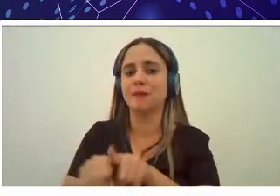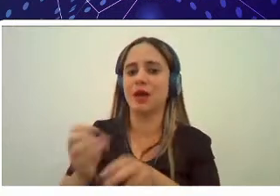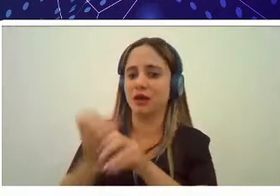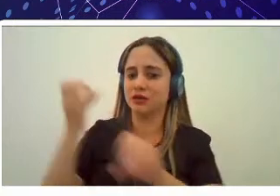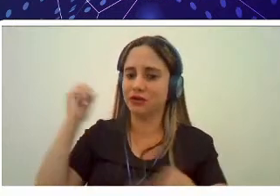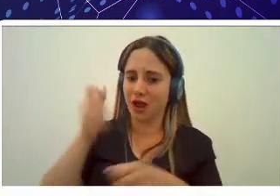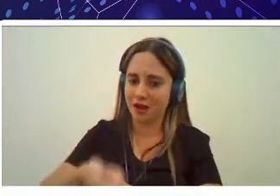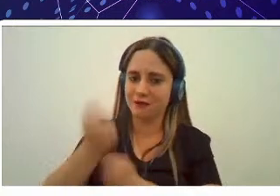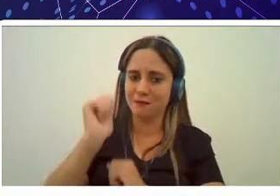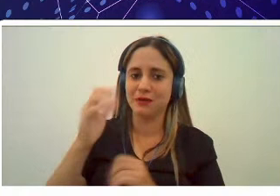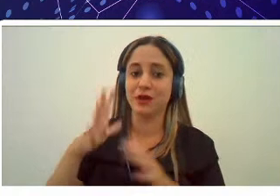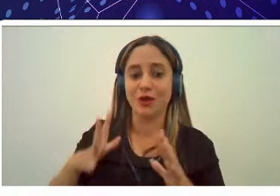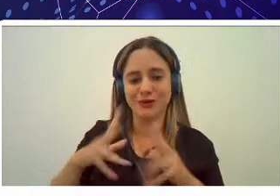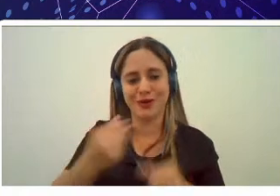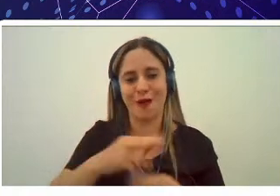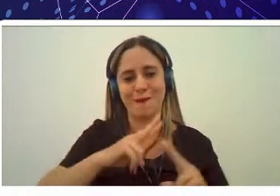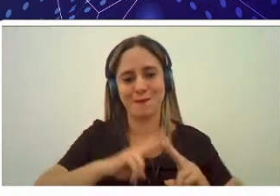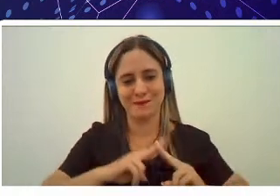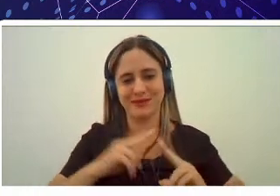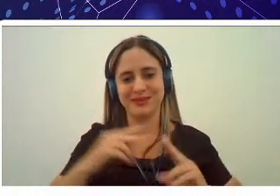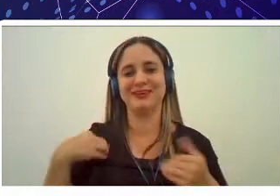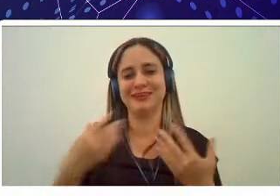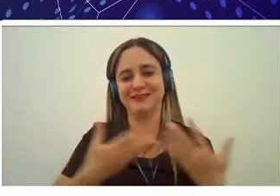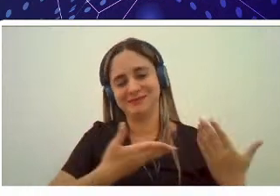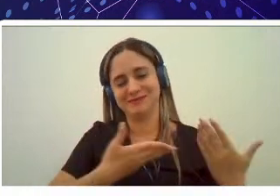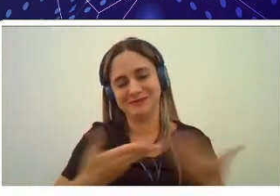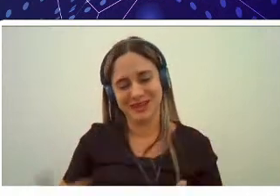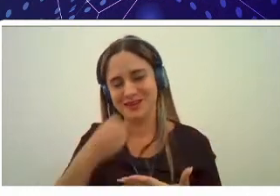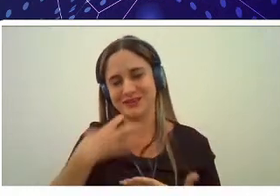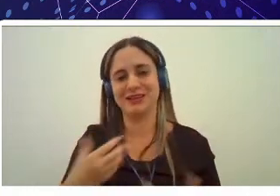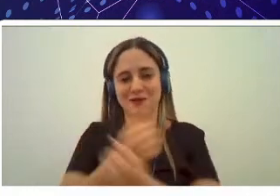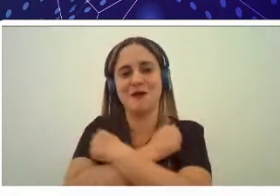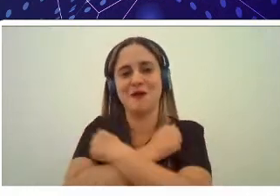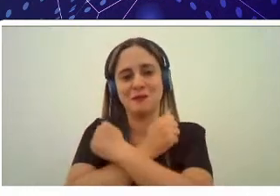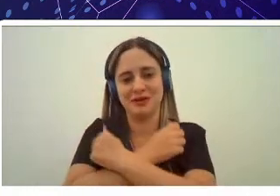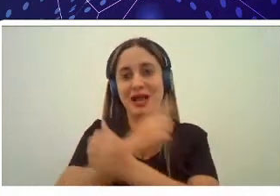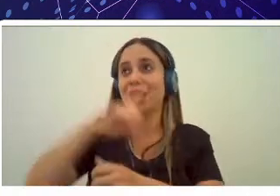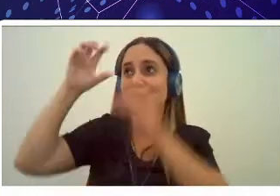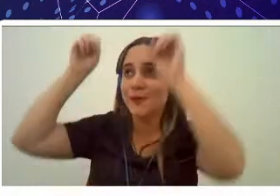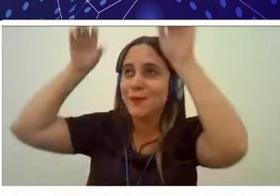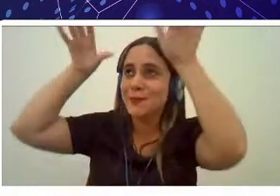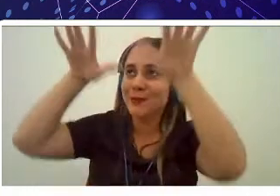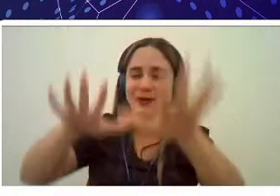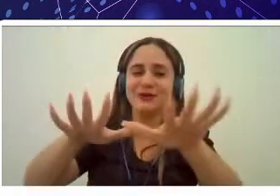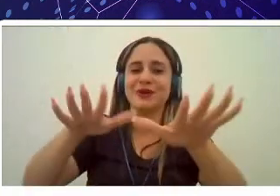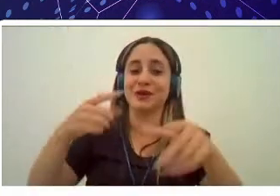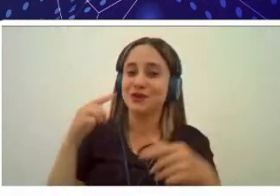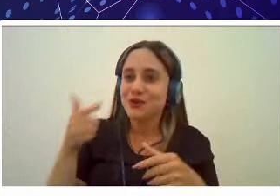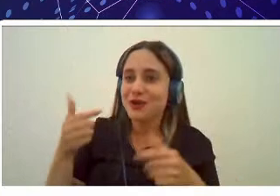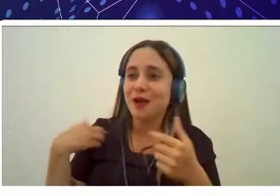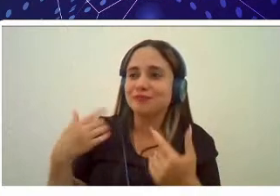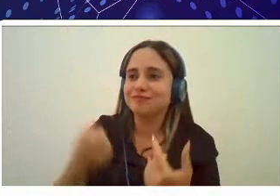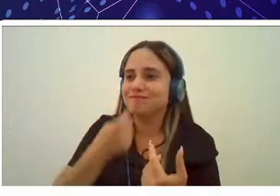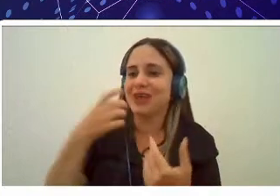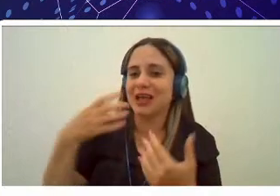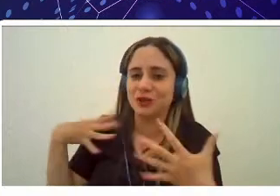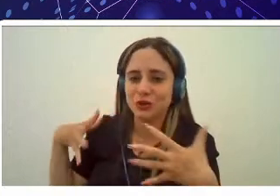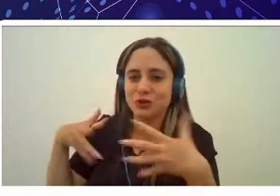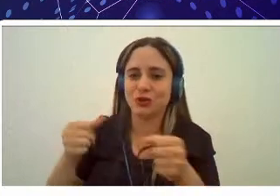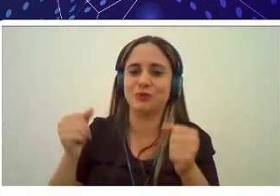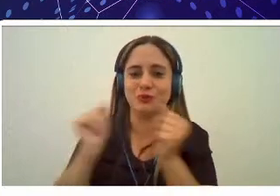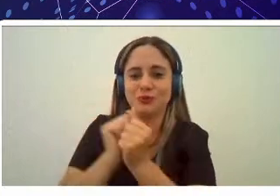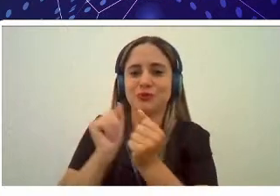Federal de Rondônia um grande abraço a todos fiquem com Deus e que Deus abençoe e que em breve a gente possa estar todo mundo junto se